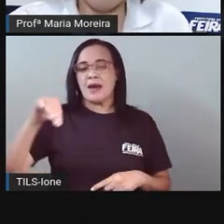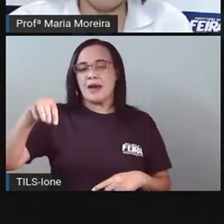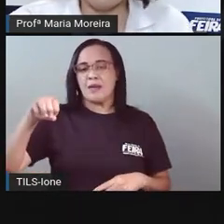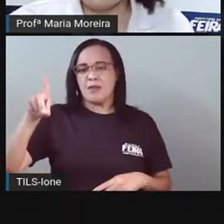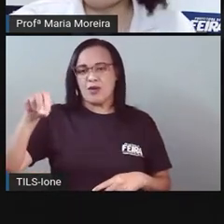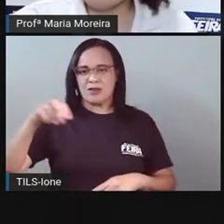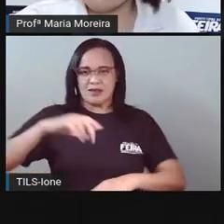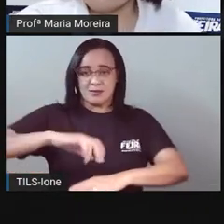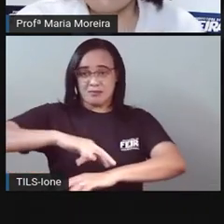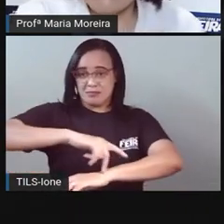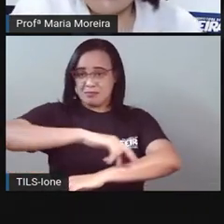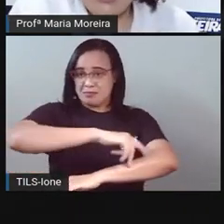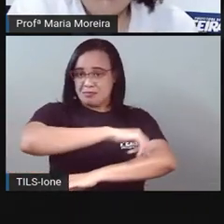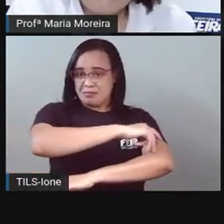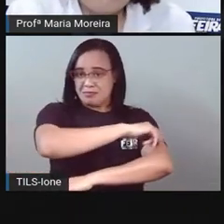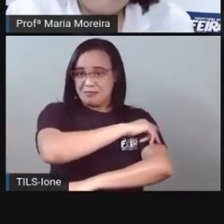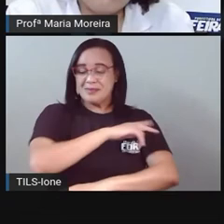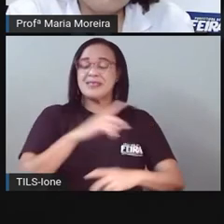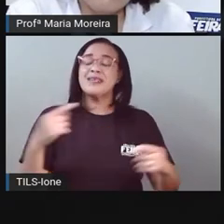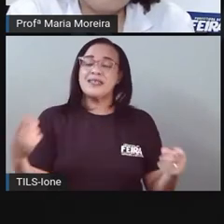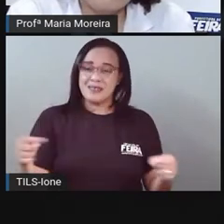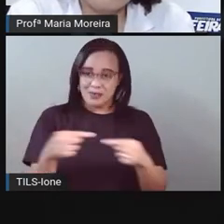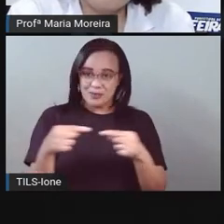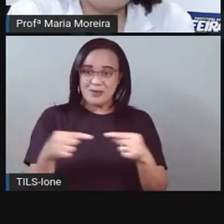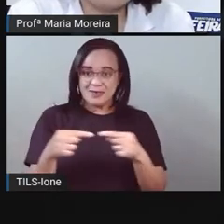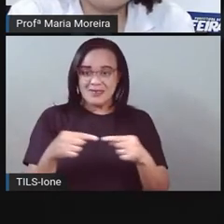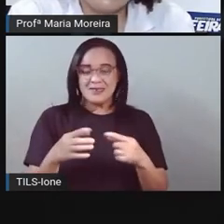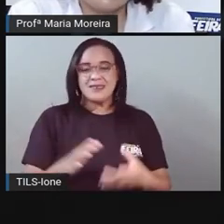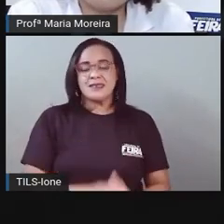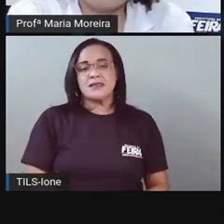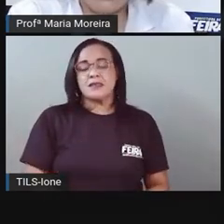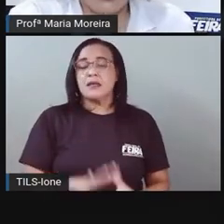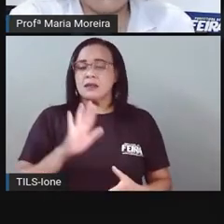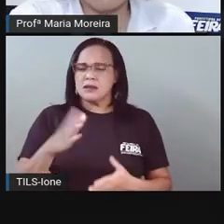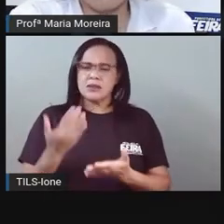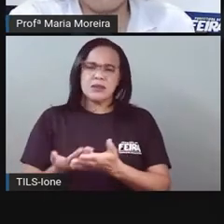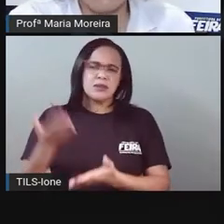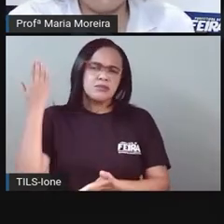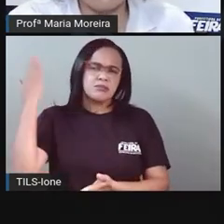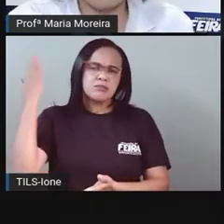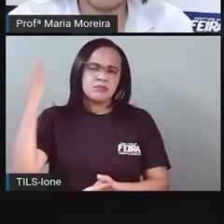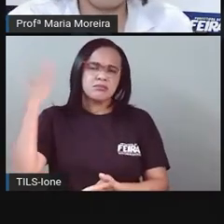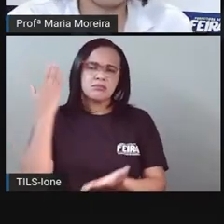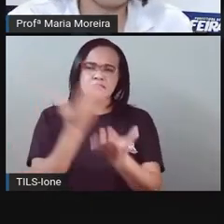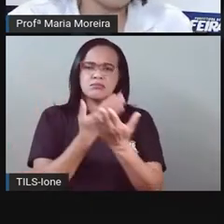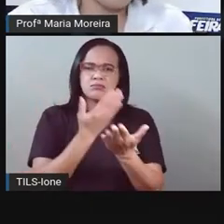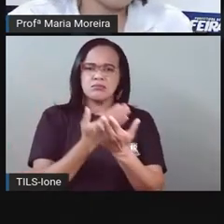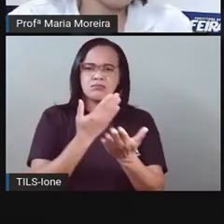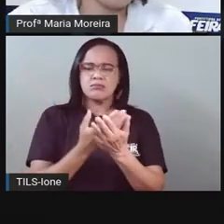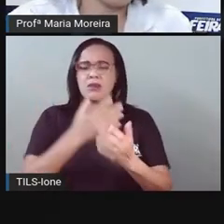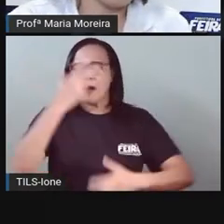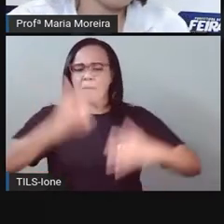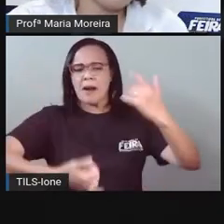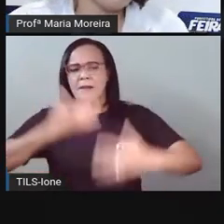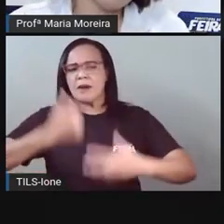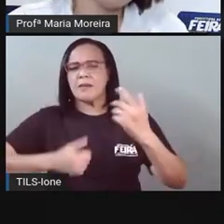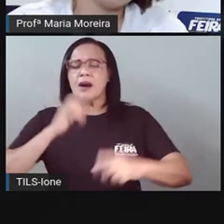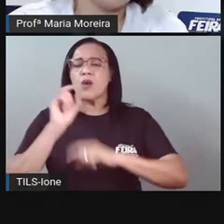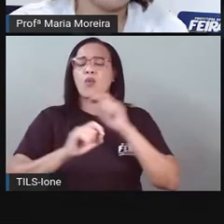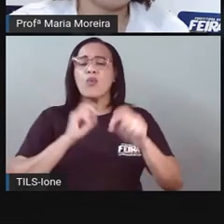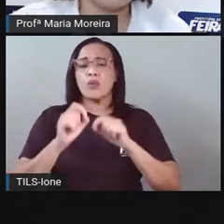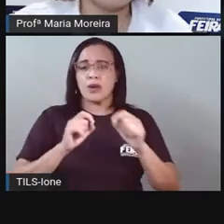Bom Lá no início da nossa aula A Pró falou sobre fenômenos naturais Não foi isso? Então a Pró trouxe algumas imagens De alguns